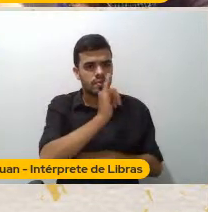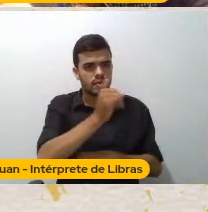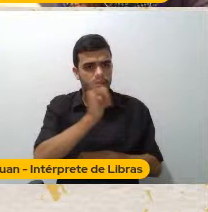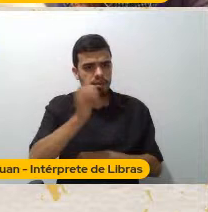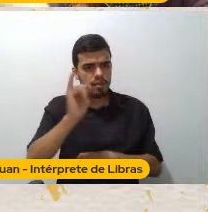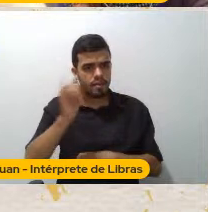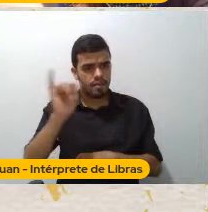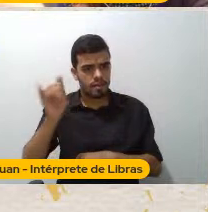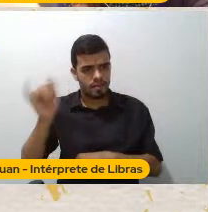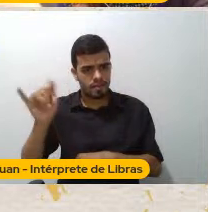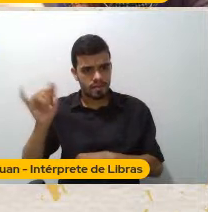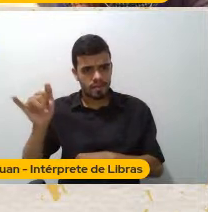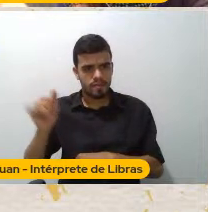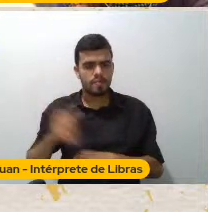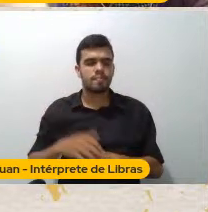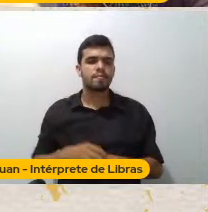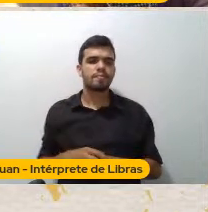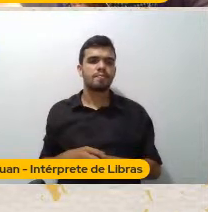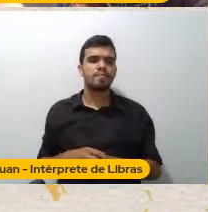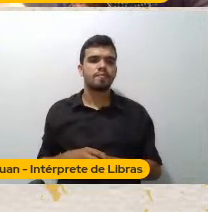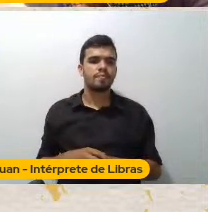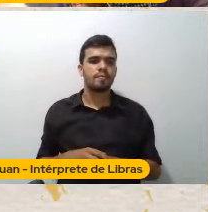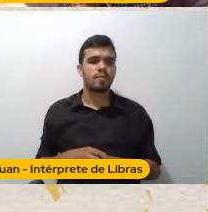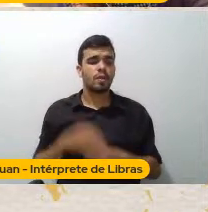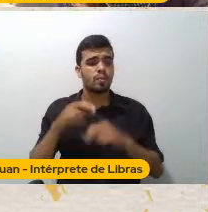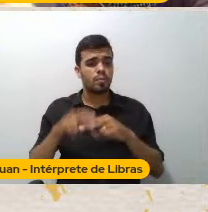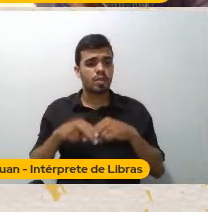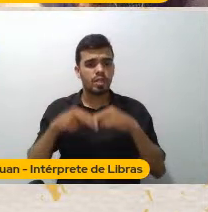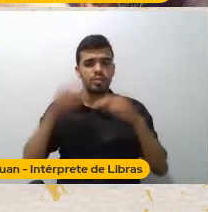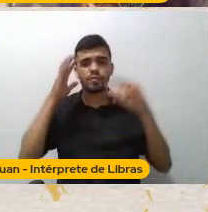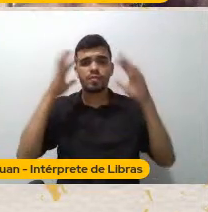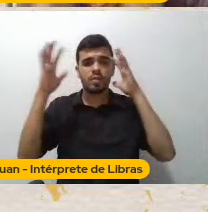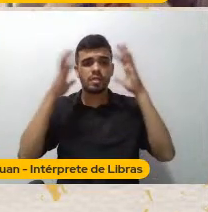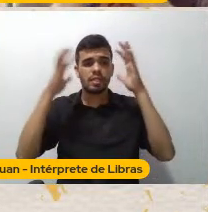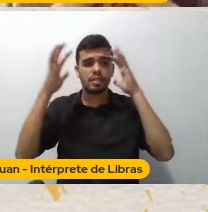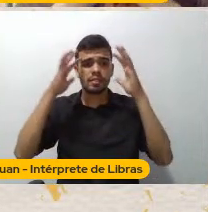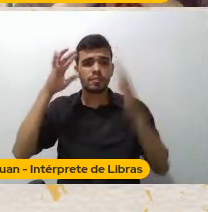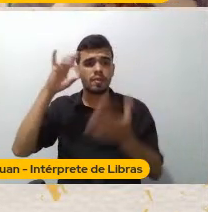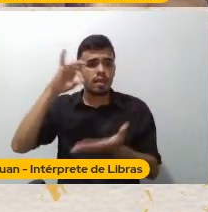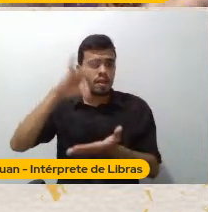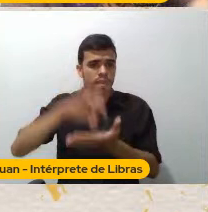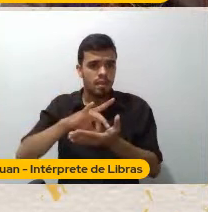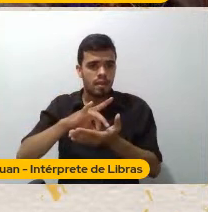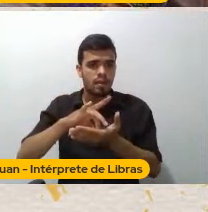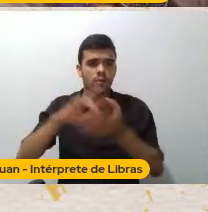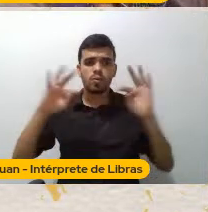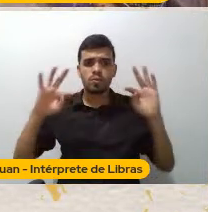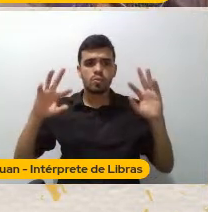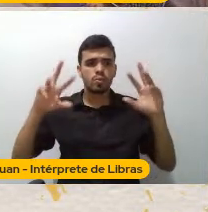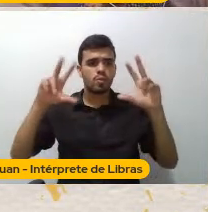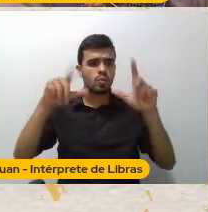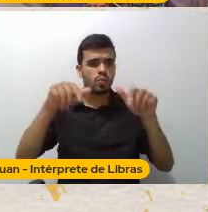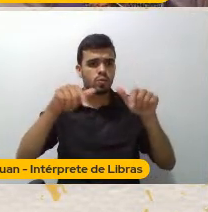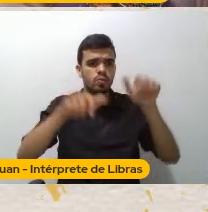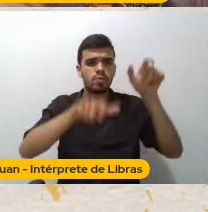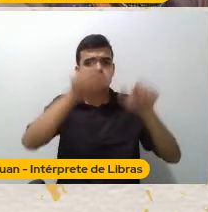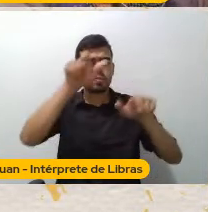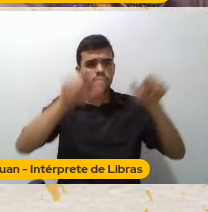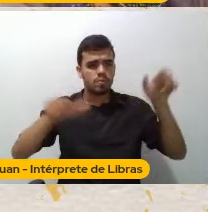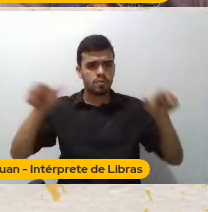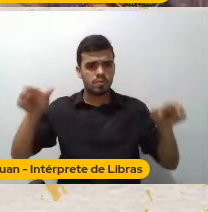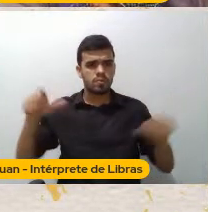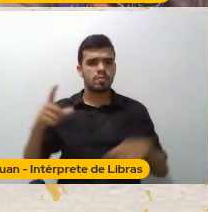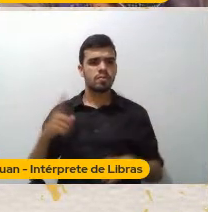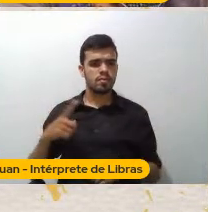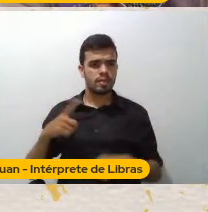aí é que entra É que entra a ficcionalização Todo sujeito Tem capacidade De